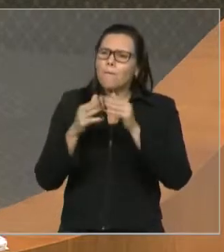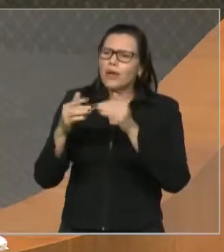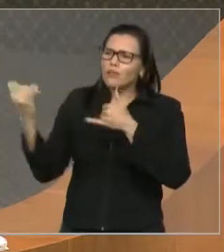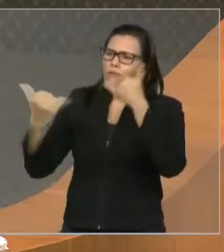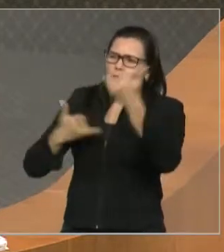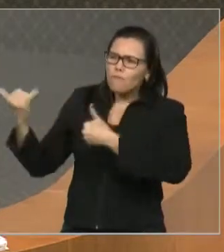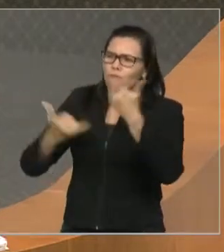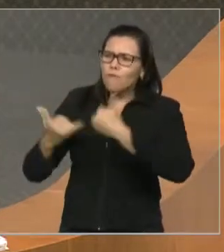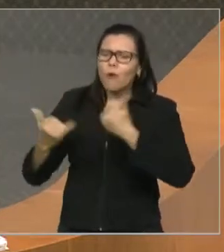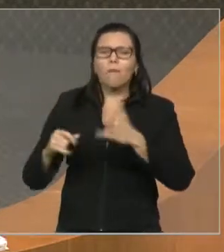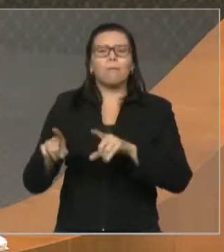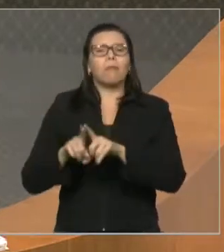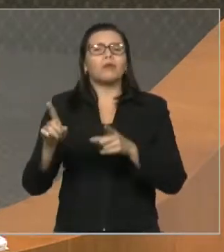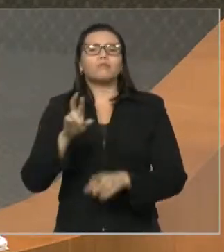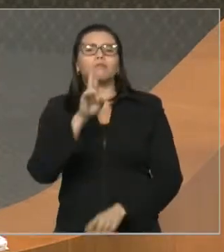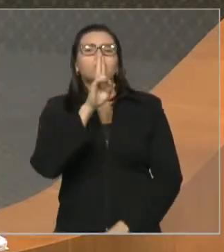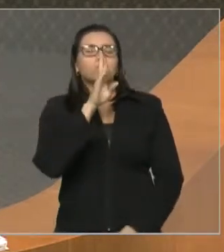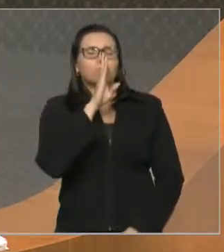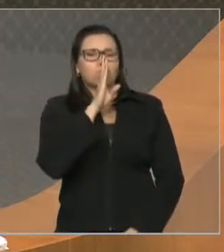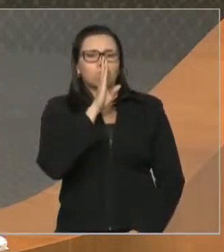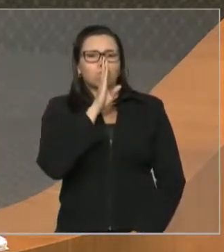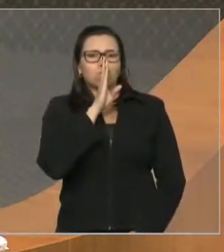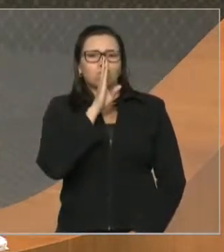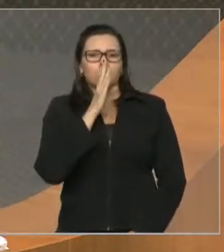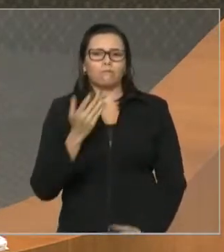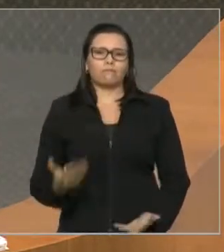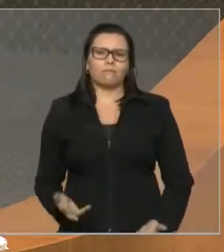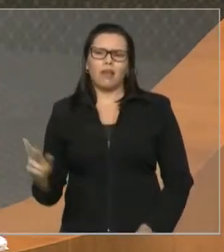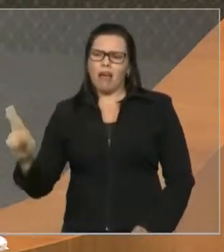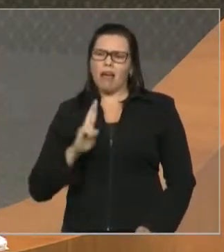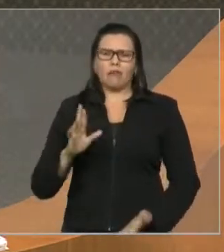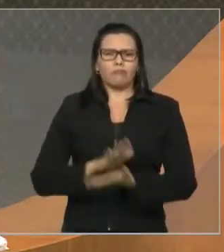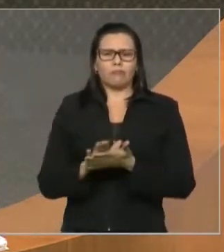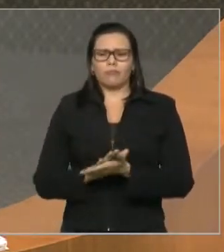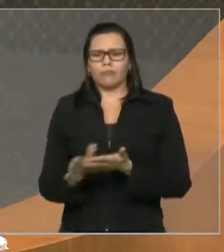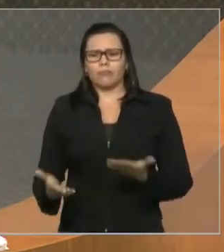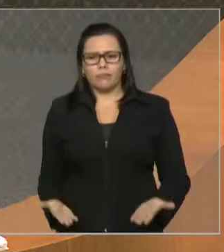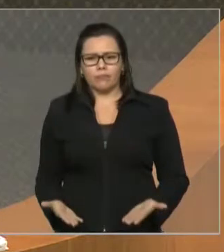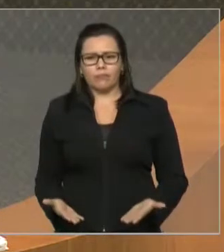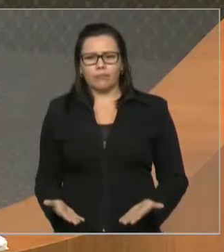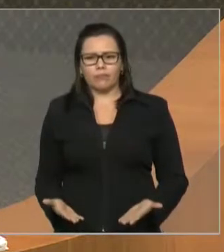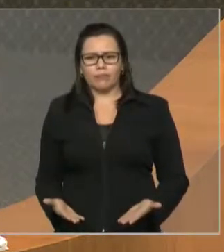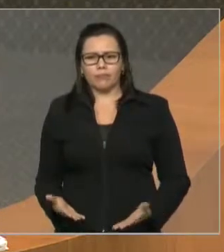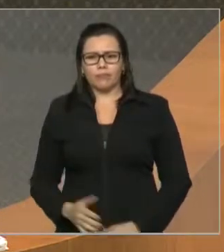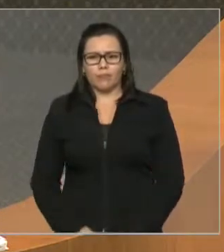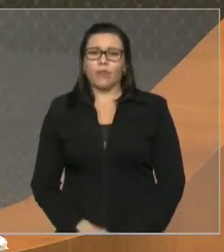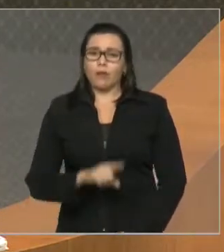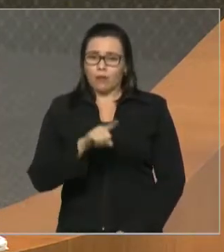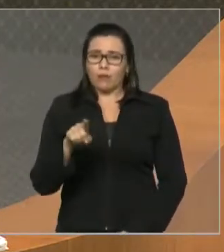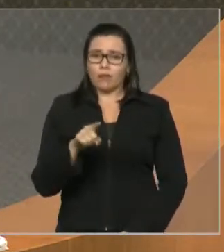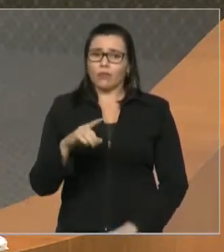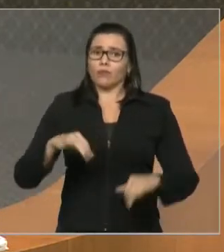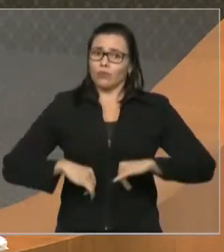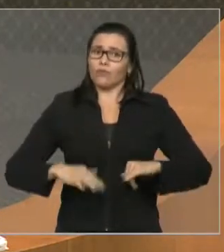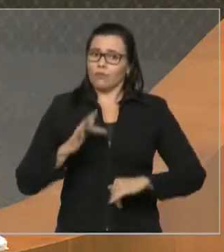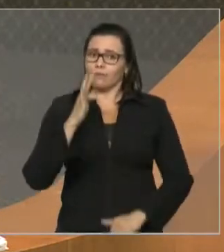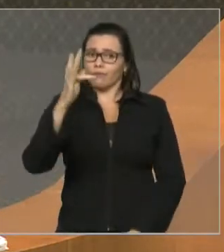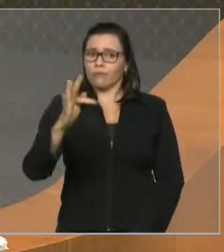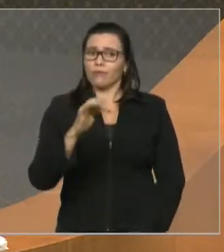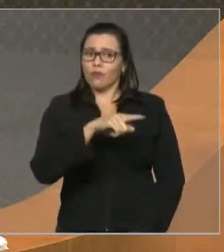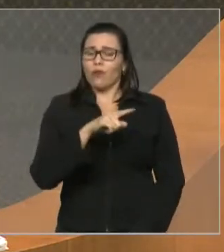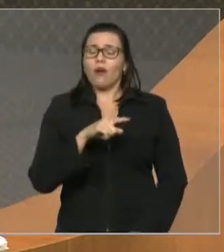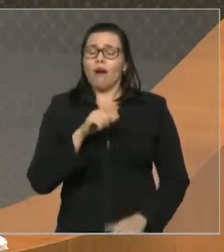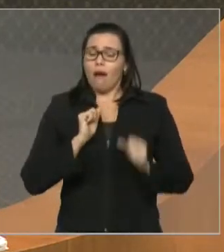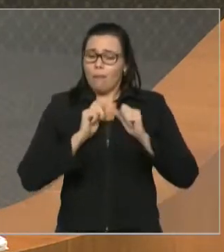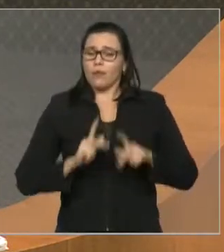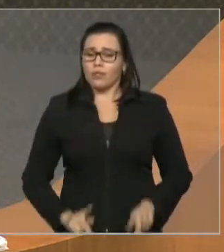Ultrapassa, passa por cima, e a fragilidade nossa é eminente em relação a isso. Olha bem, vai pagar aposentado com suposto alienação